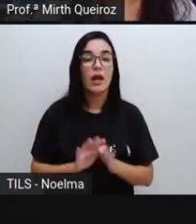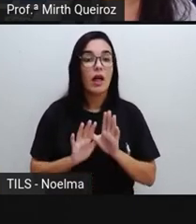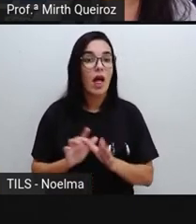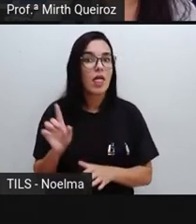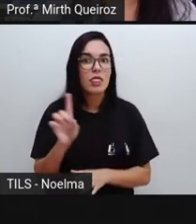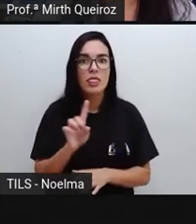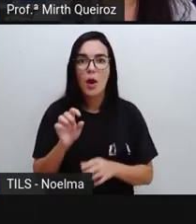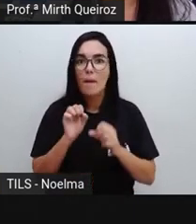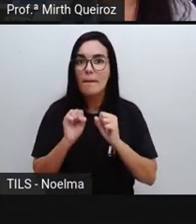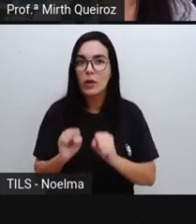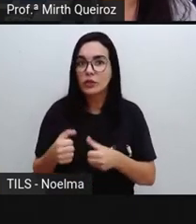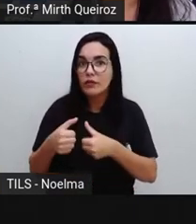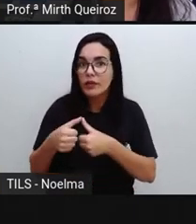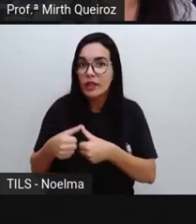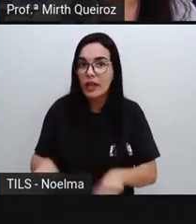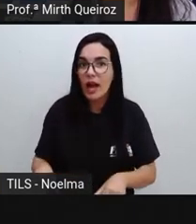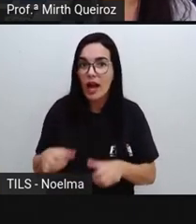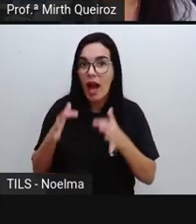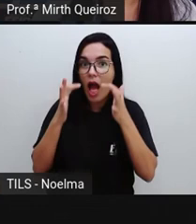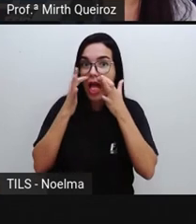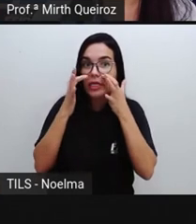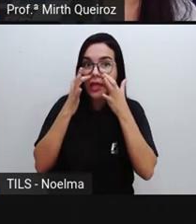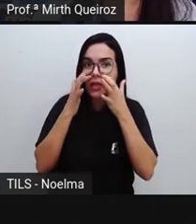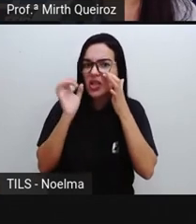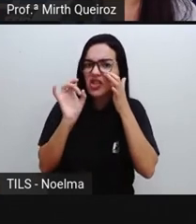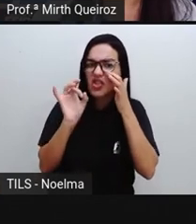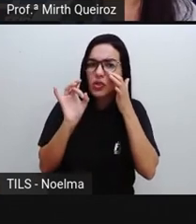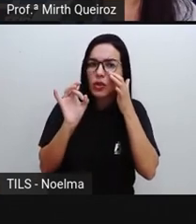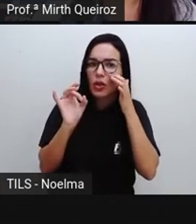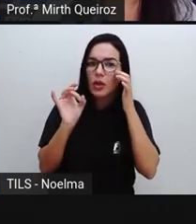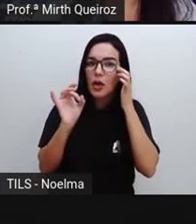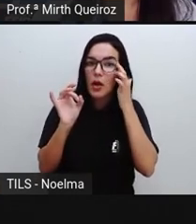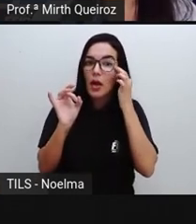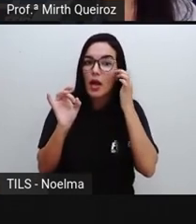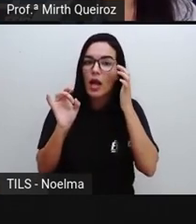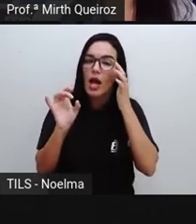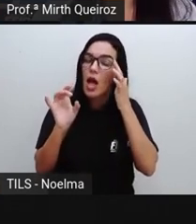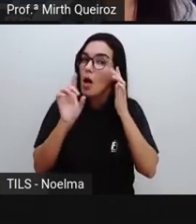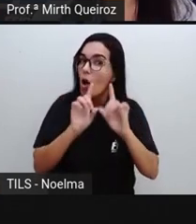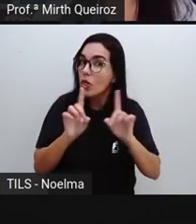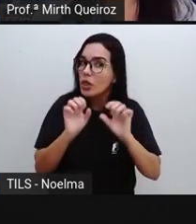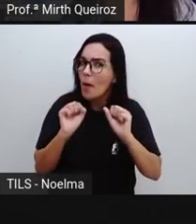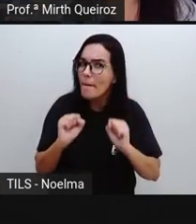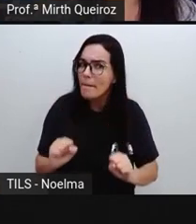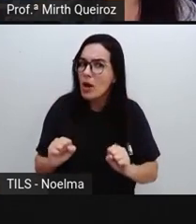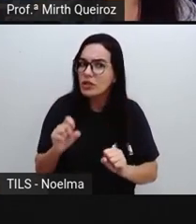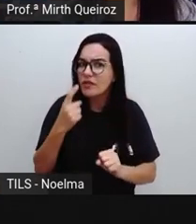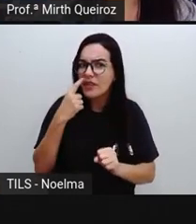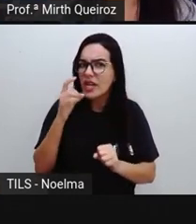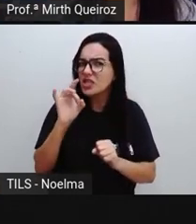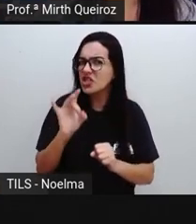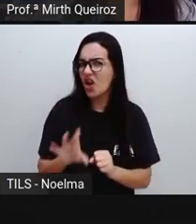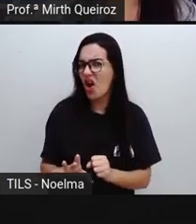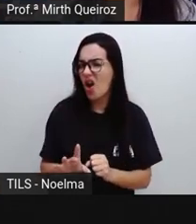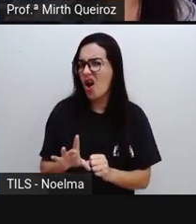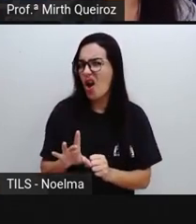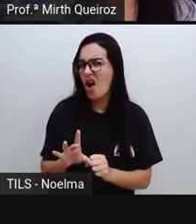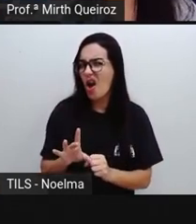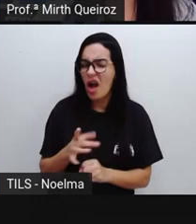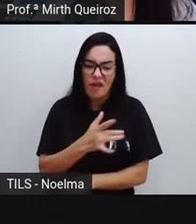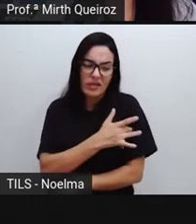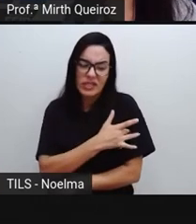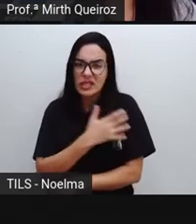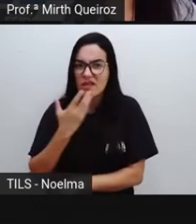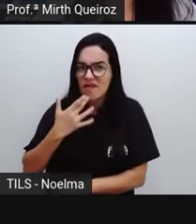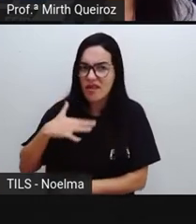Não se deve ficar atento a... Ó, não se deve ficar atento apenas, certo? Apenas a